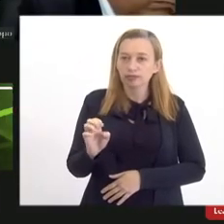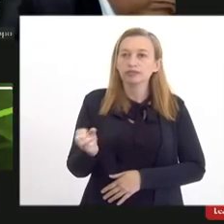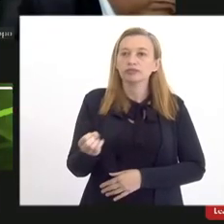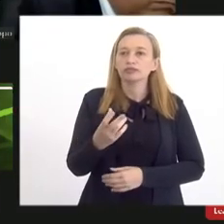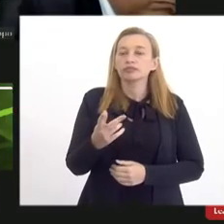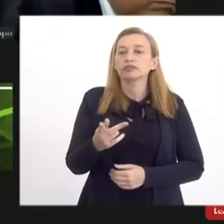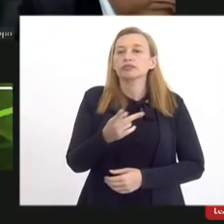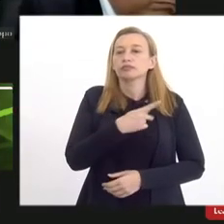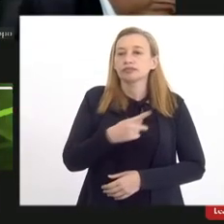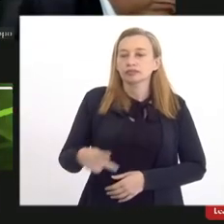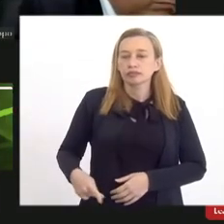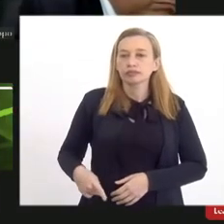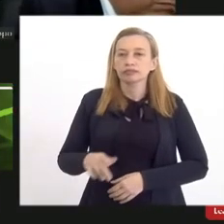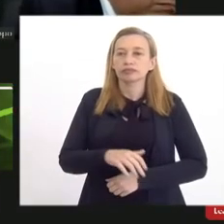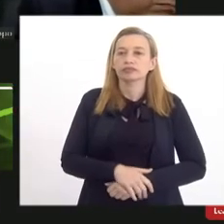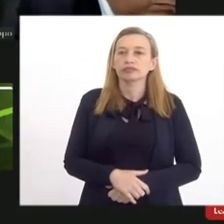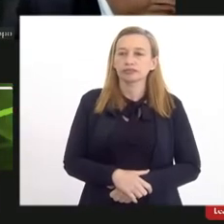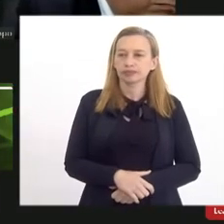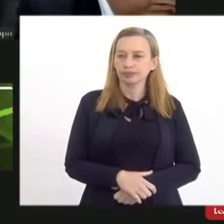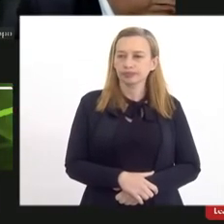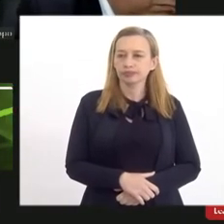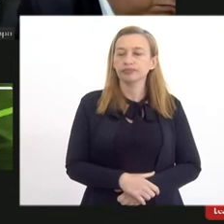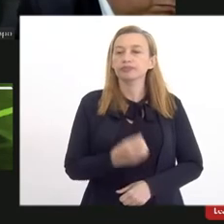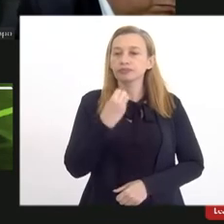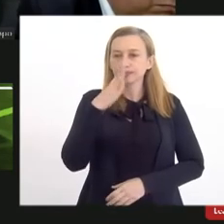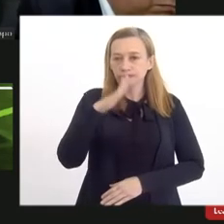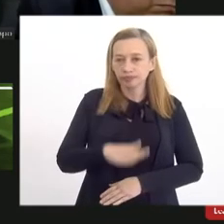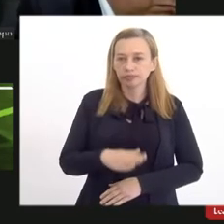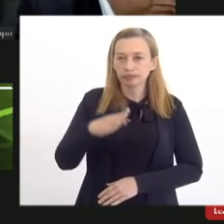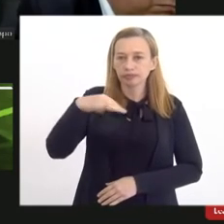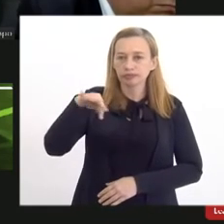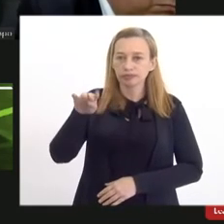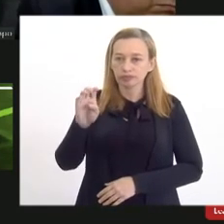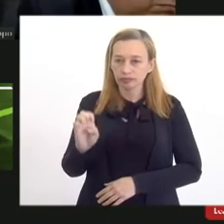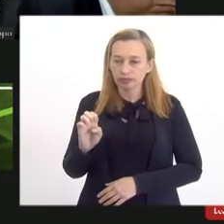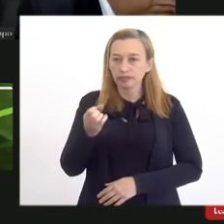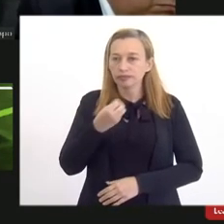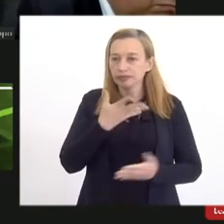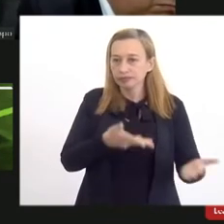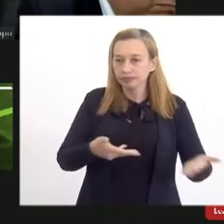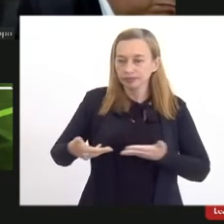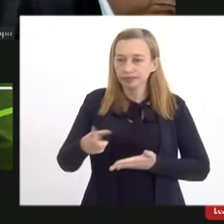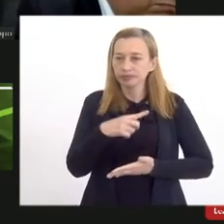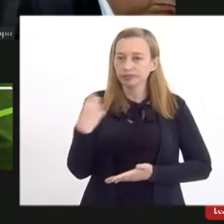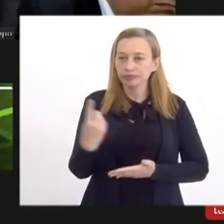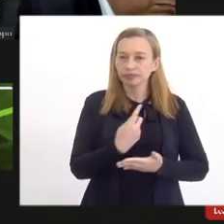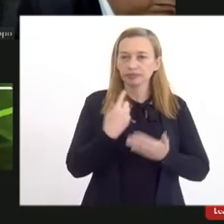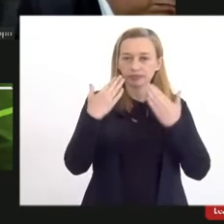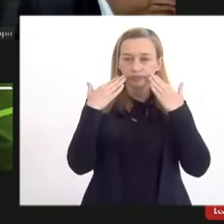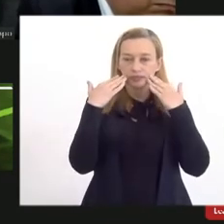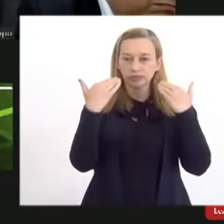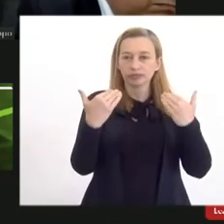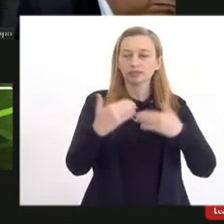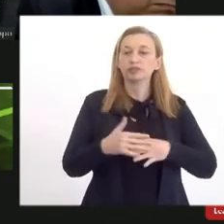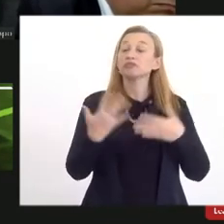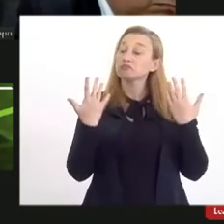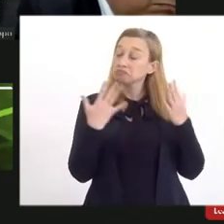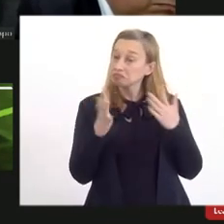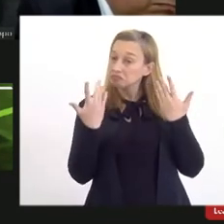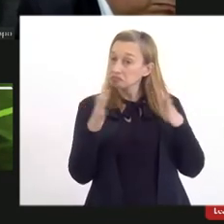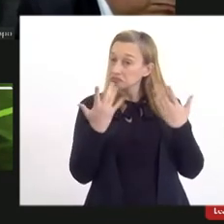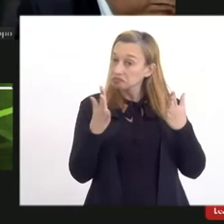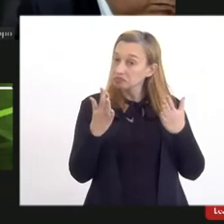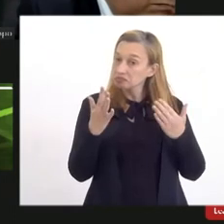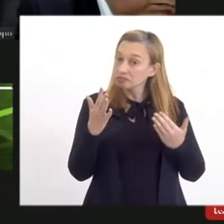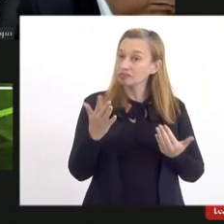da Asdoerj boa tarde Guilherme bem-vindo aqui a nossa audiência pública parabéns pela